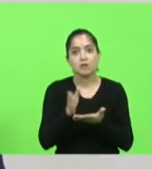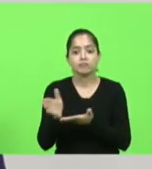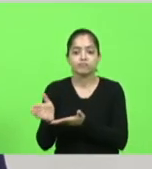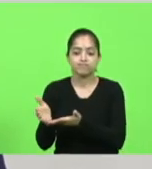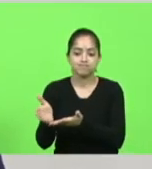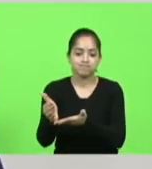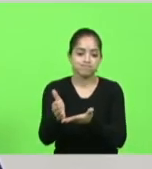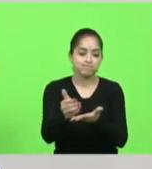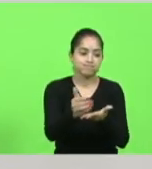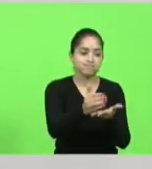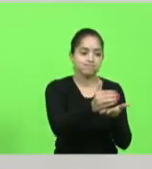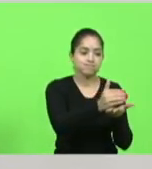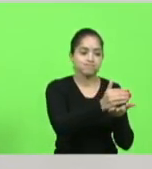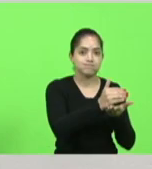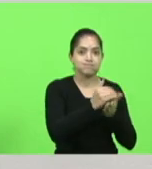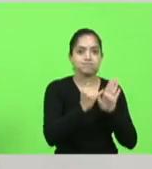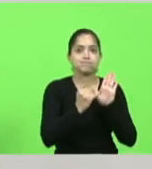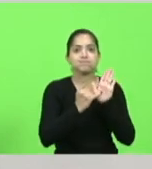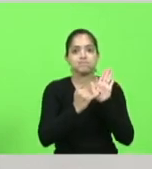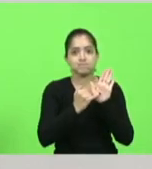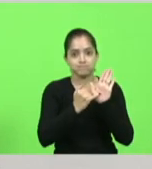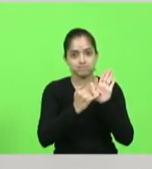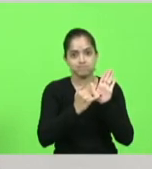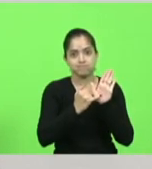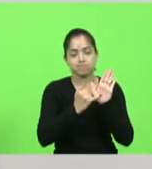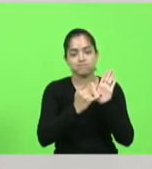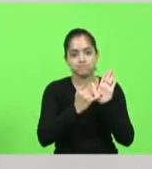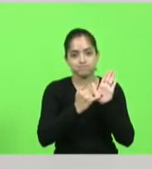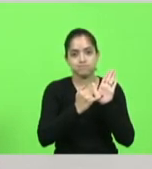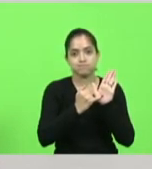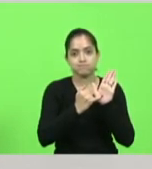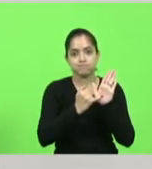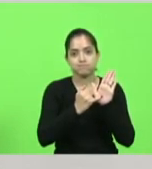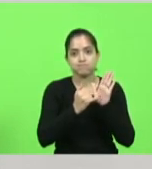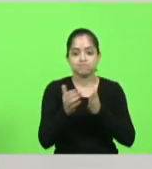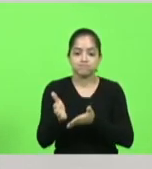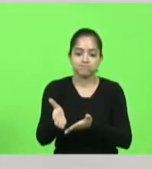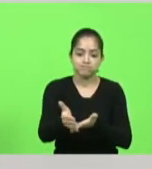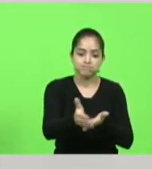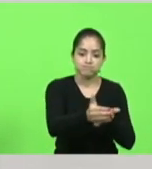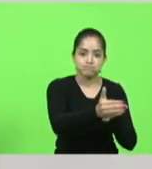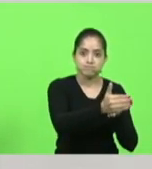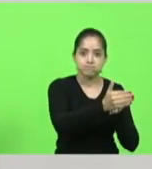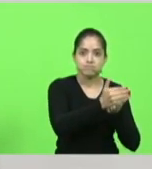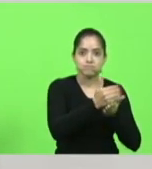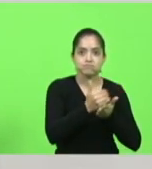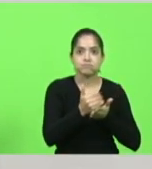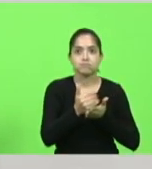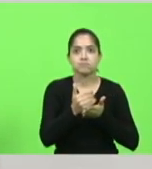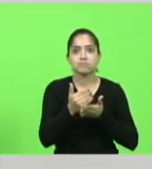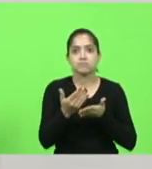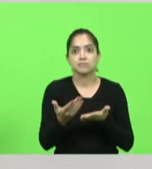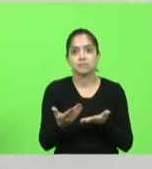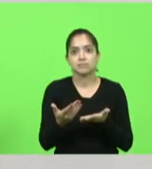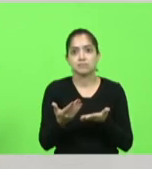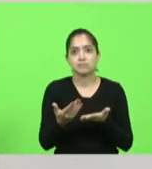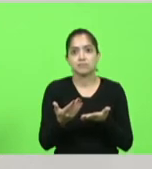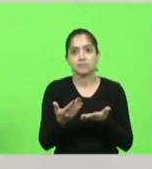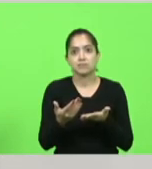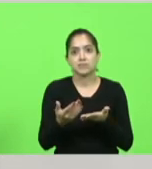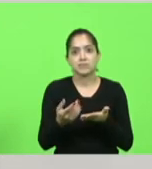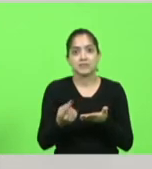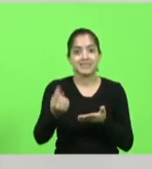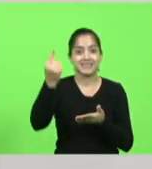impostos para fazer frente a algo que não foi feito no